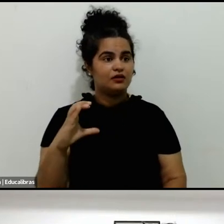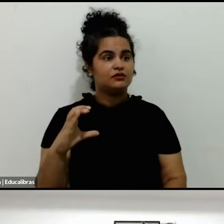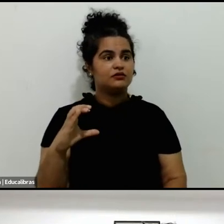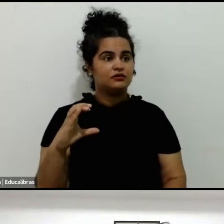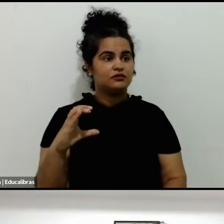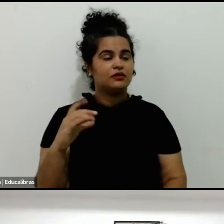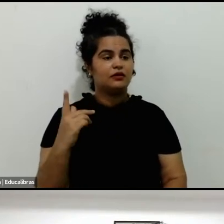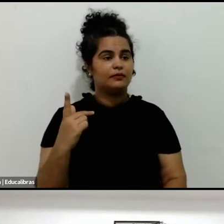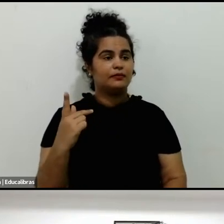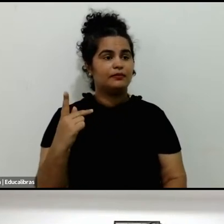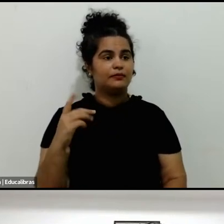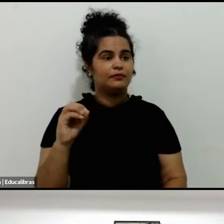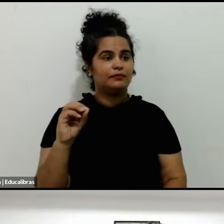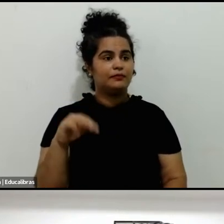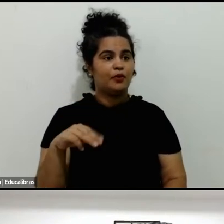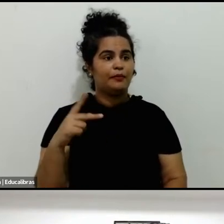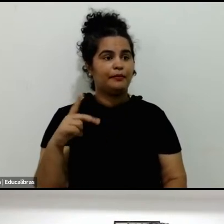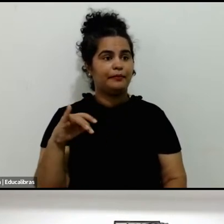fazer